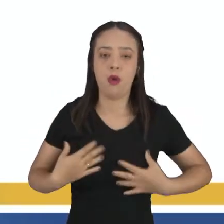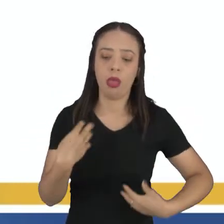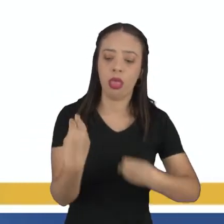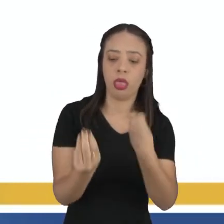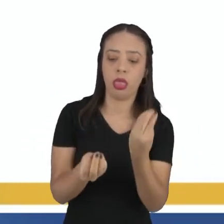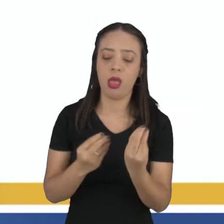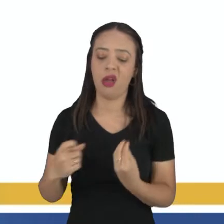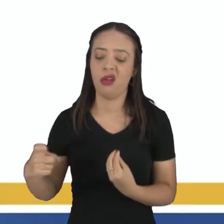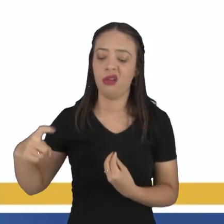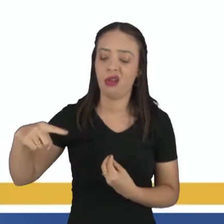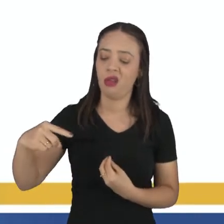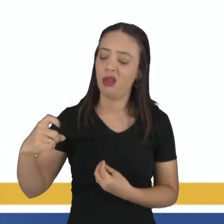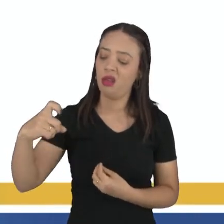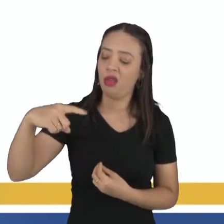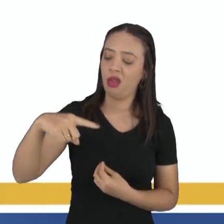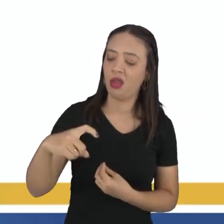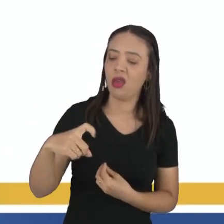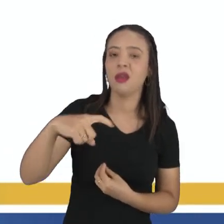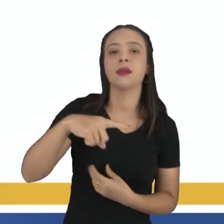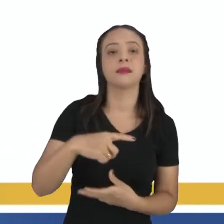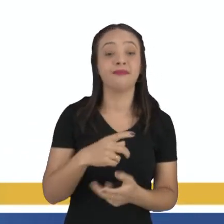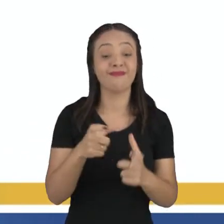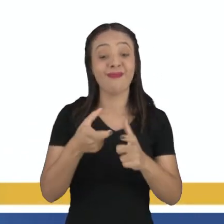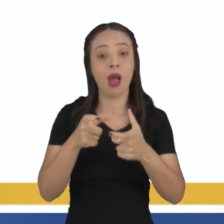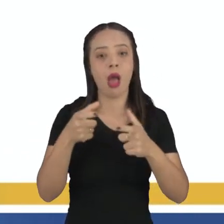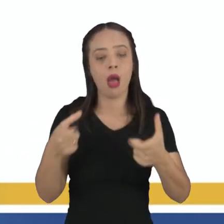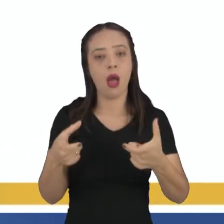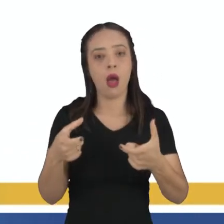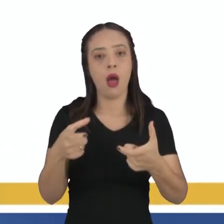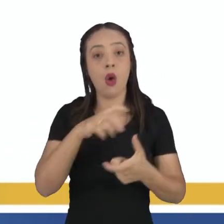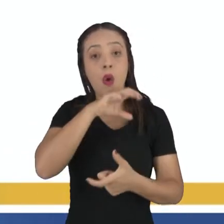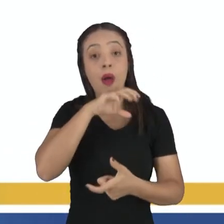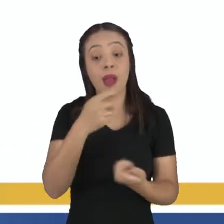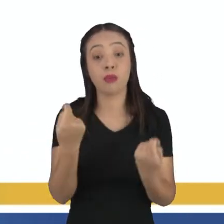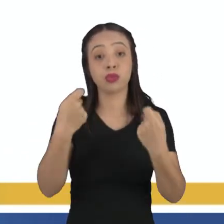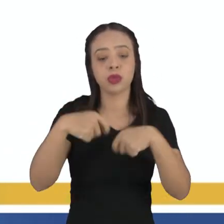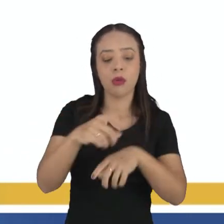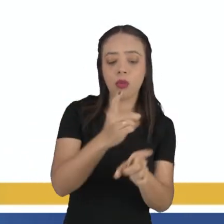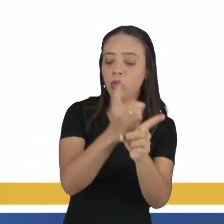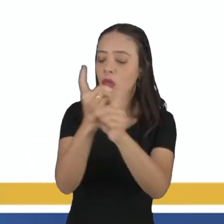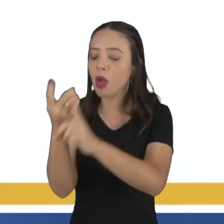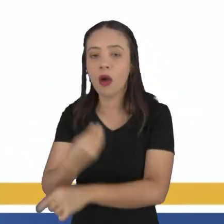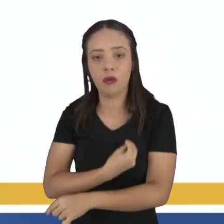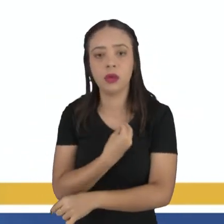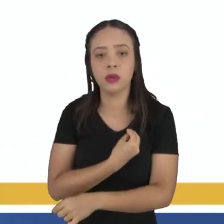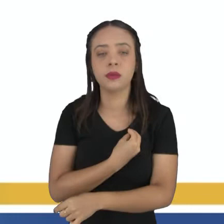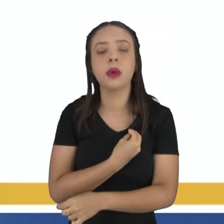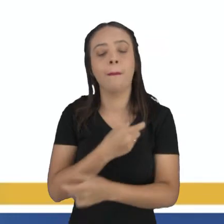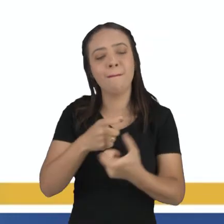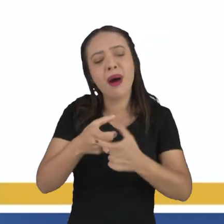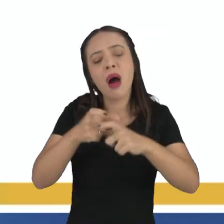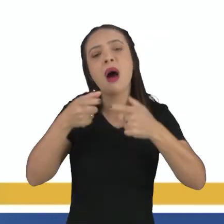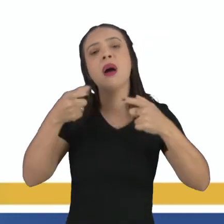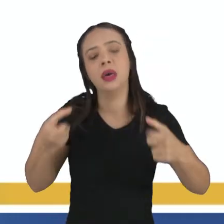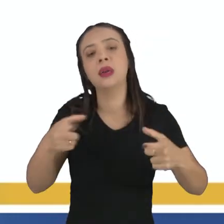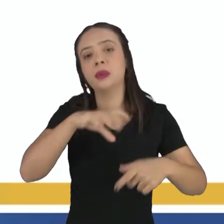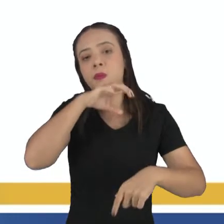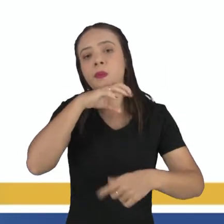minhocas, os anelídeos. Então, a maioria dos animais que nós temos contato no dia a dia são animais invertebrados.